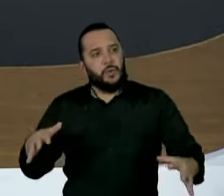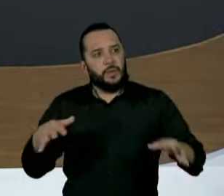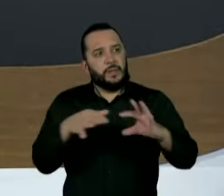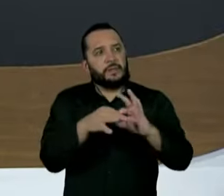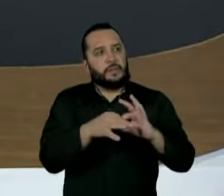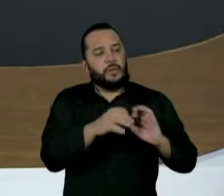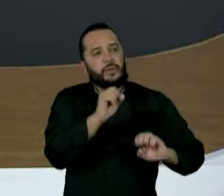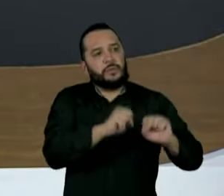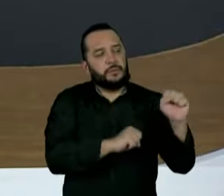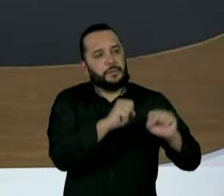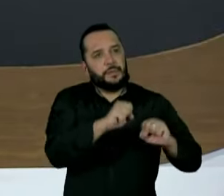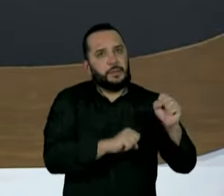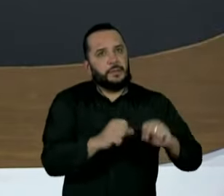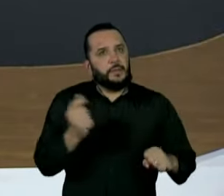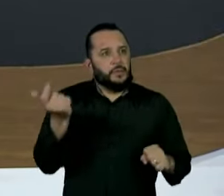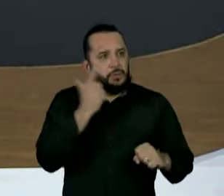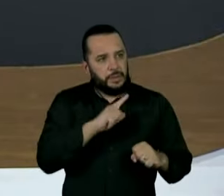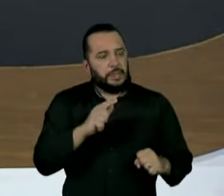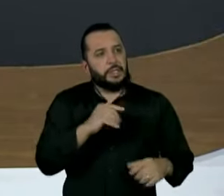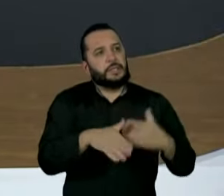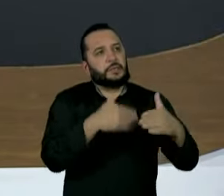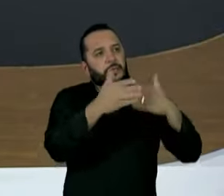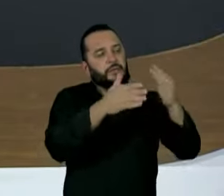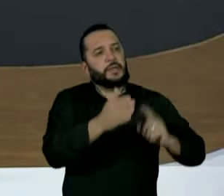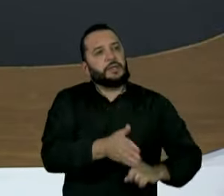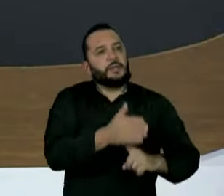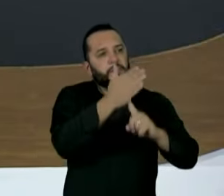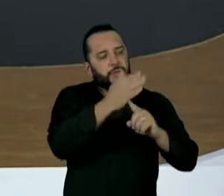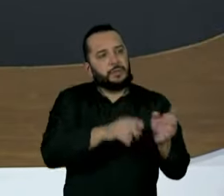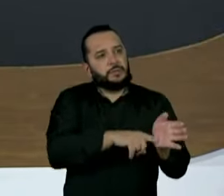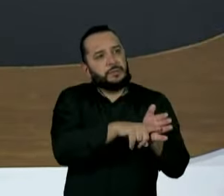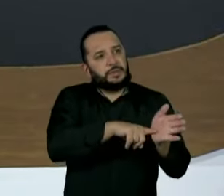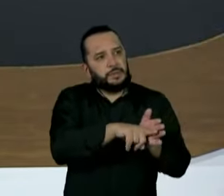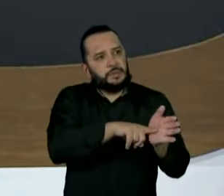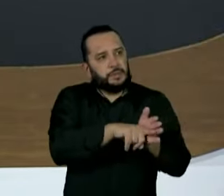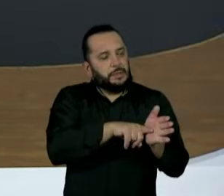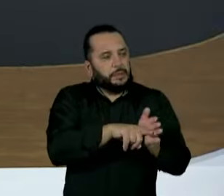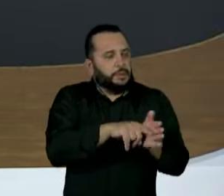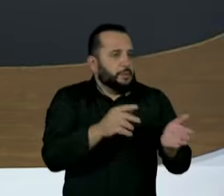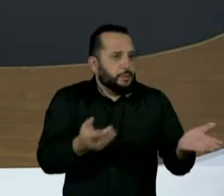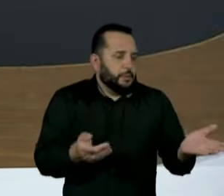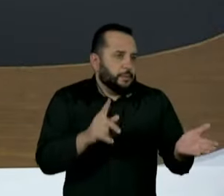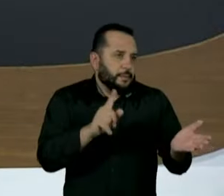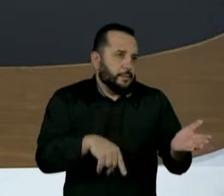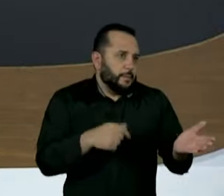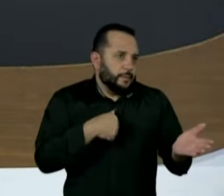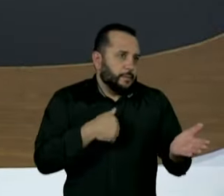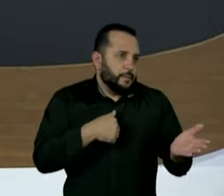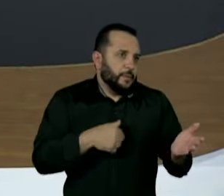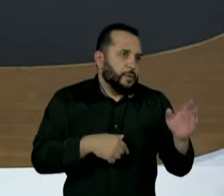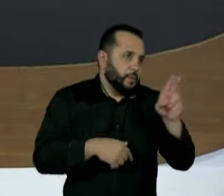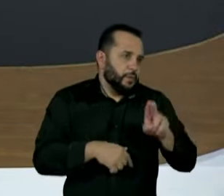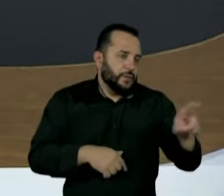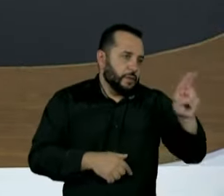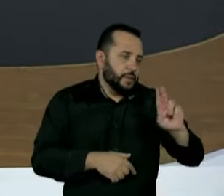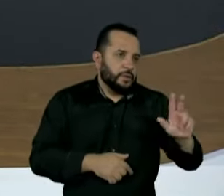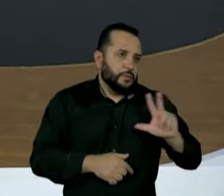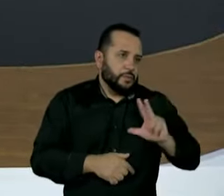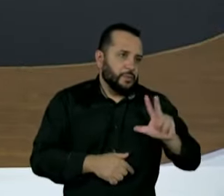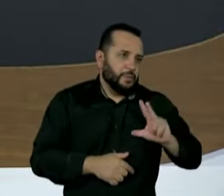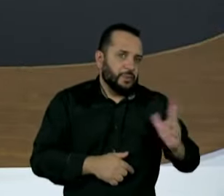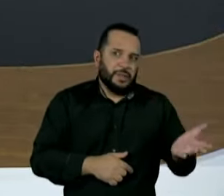empresas para desenvolvimento de tecnologia de pesquisa. Mas isso é, iminentemente, uma atividade da universidade pública. Seria